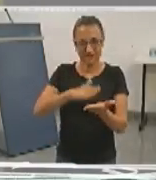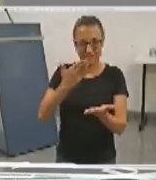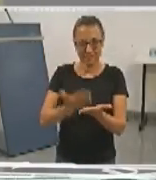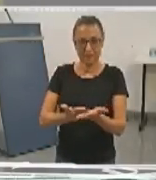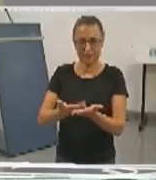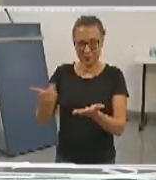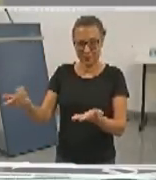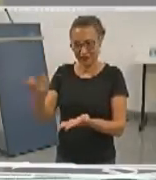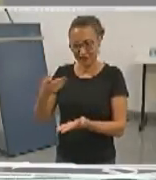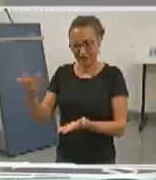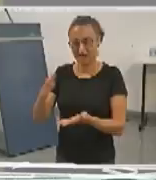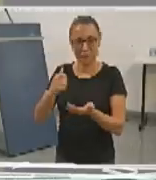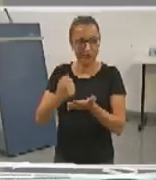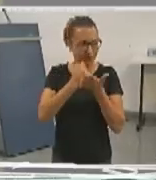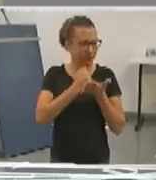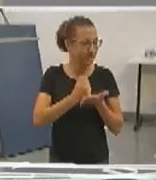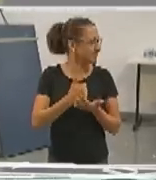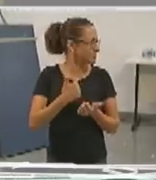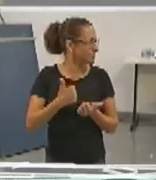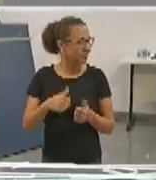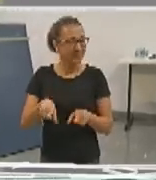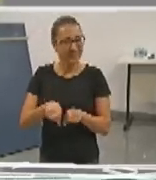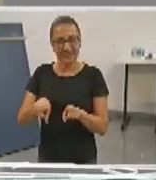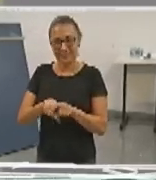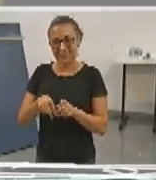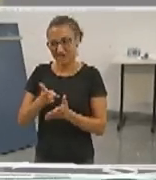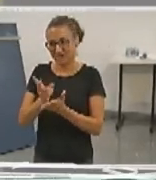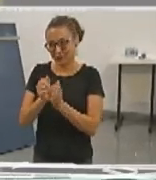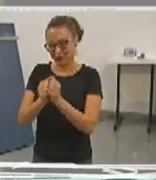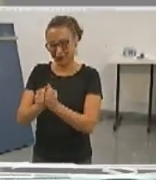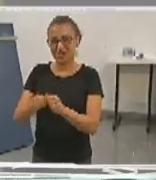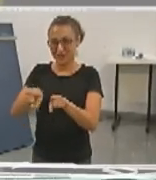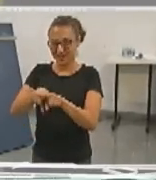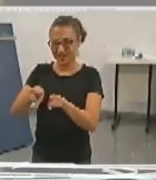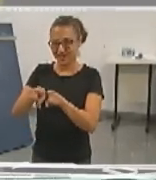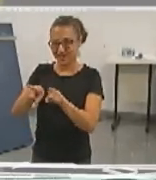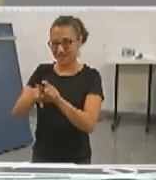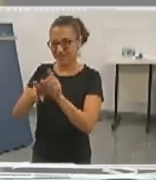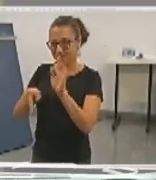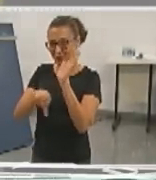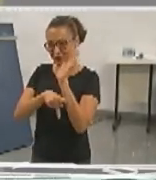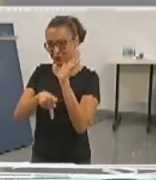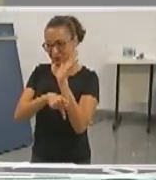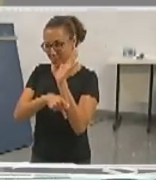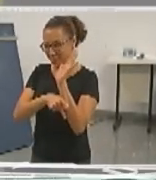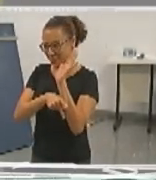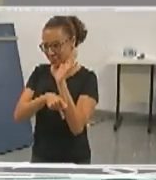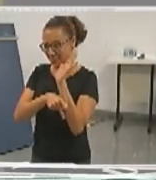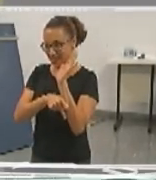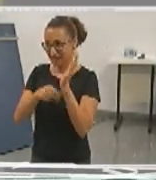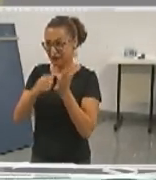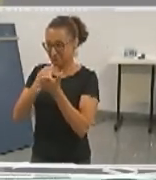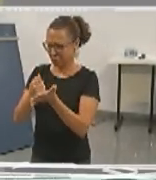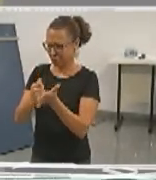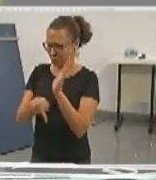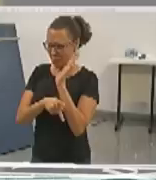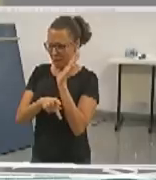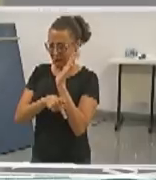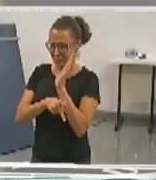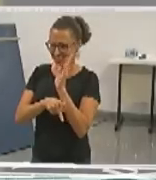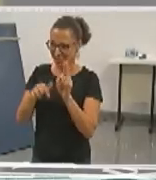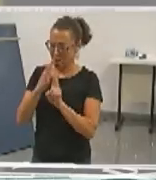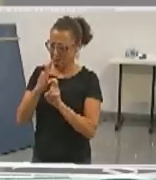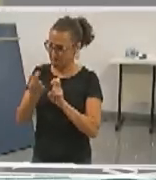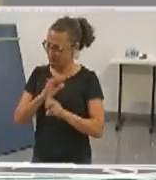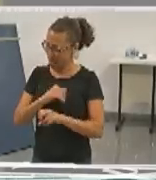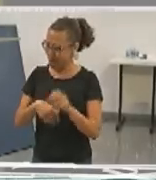Libras que nos ajudam tanto, e ao Numiak por este apoio. A CCP agradece